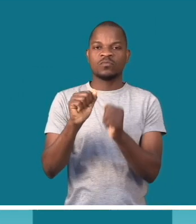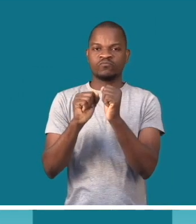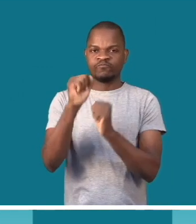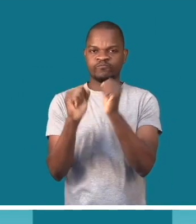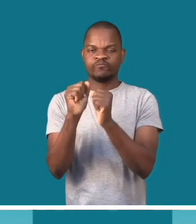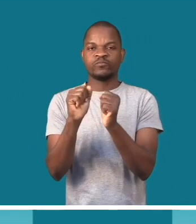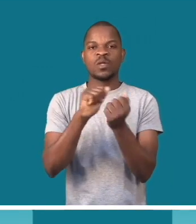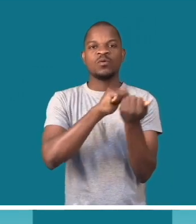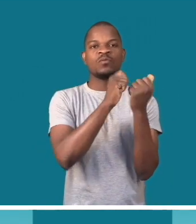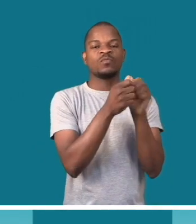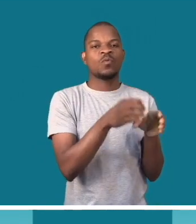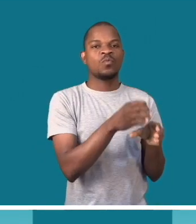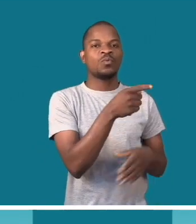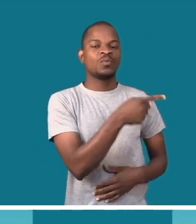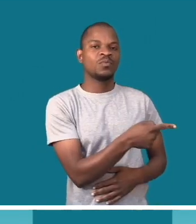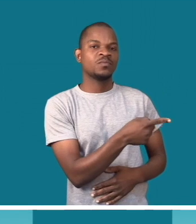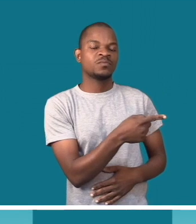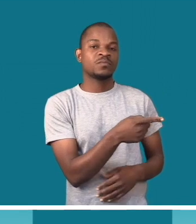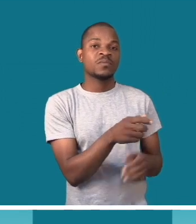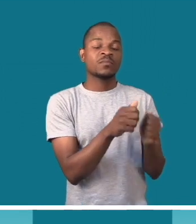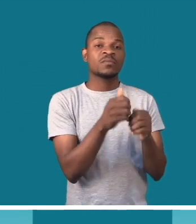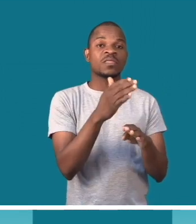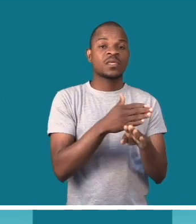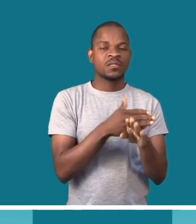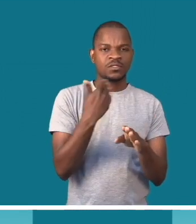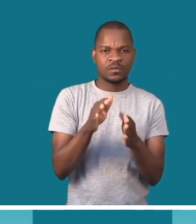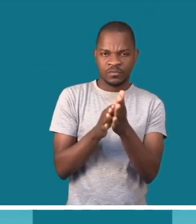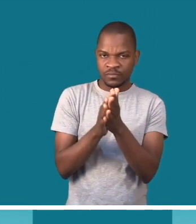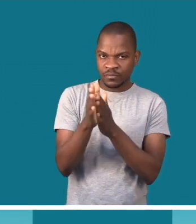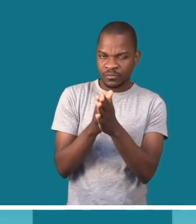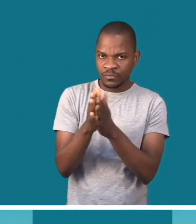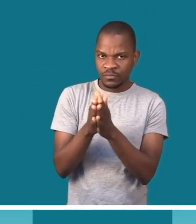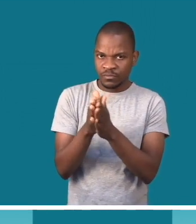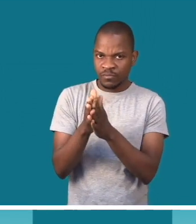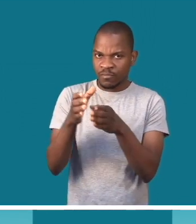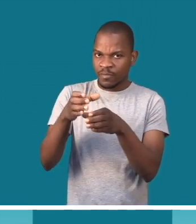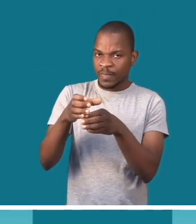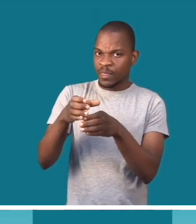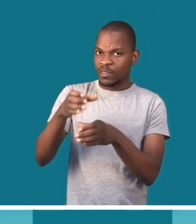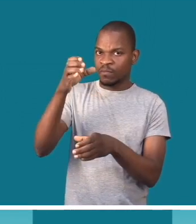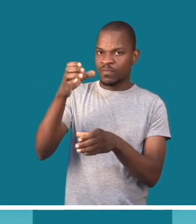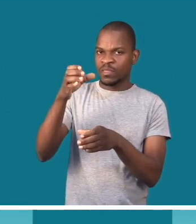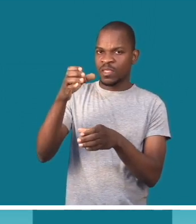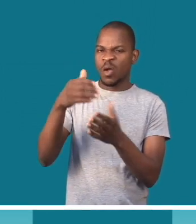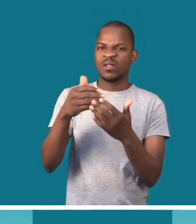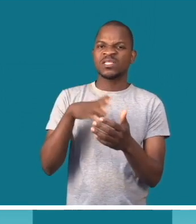fazer essas garrafas. O mealheiro foi feito através do reaproveitamento de garrafas PET de 2